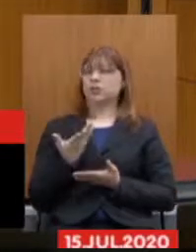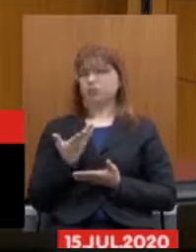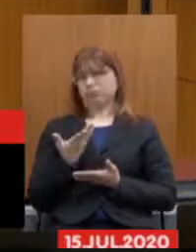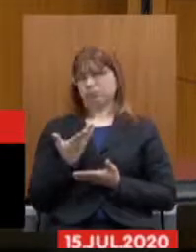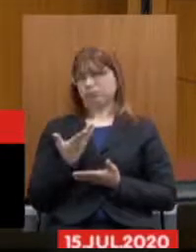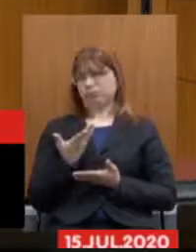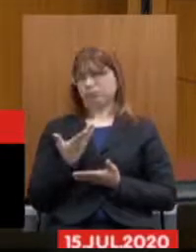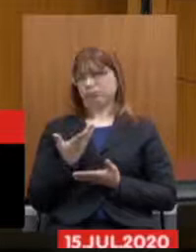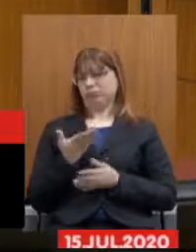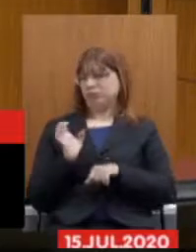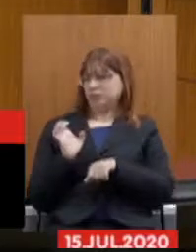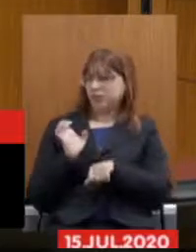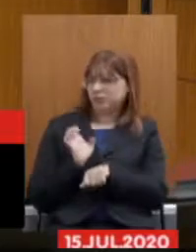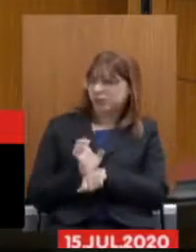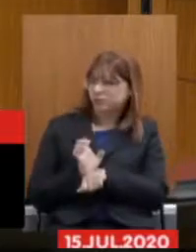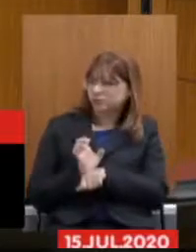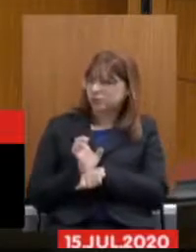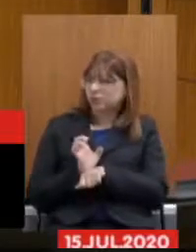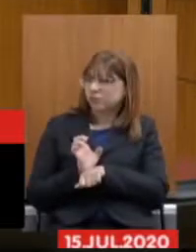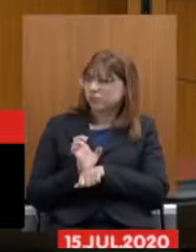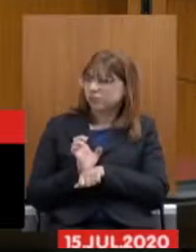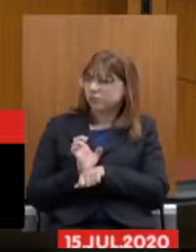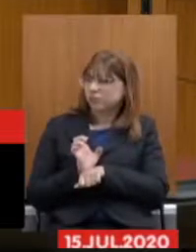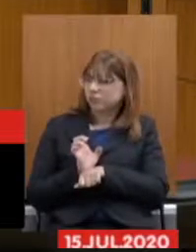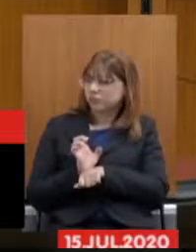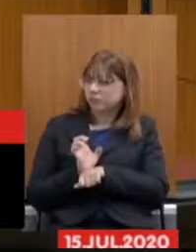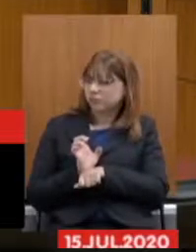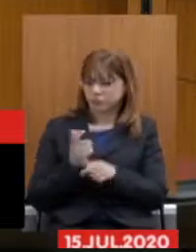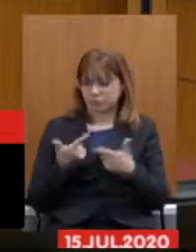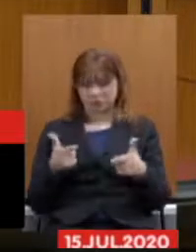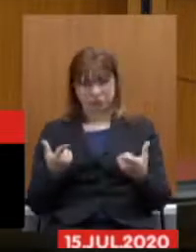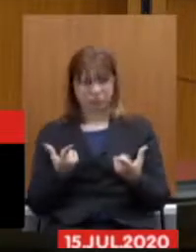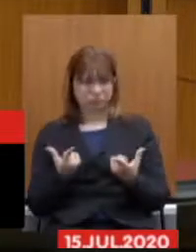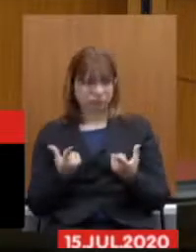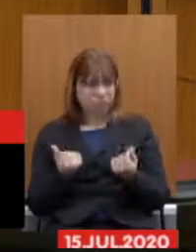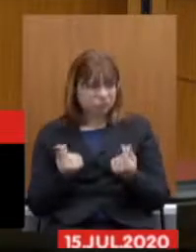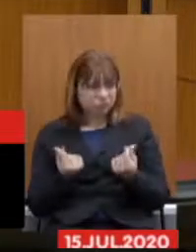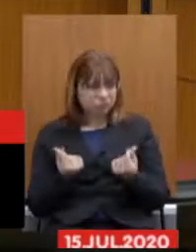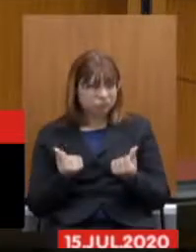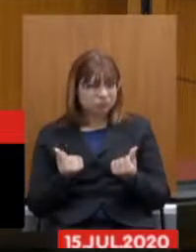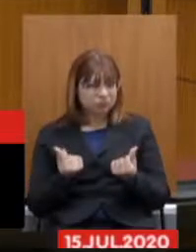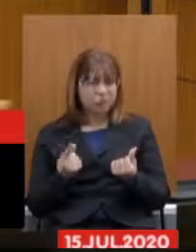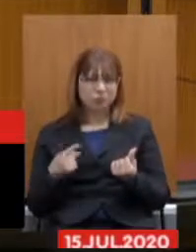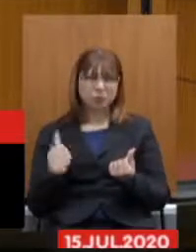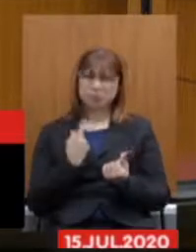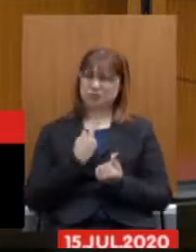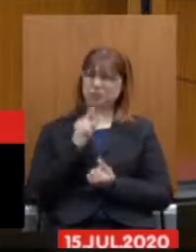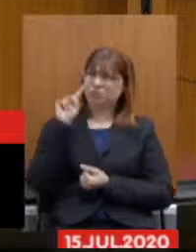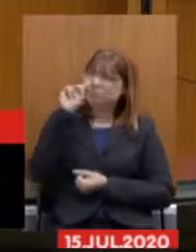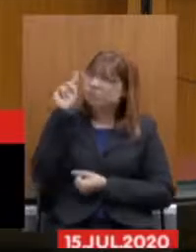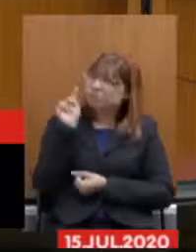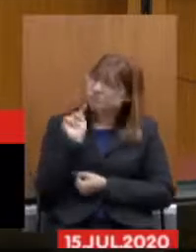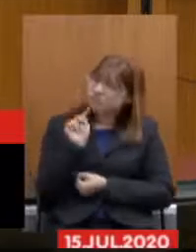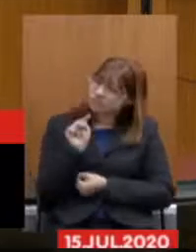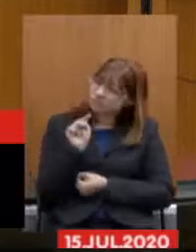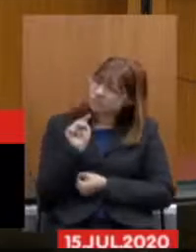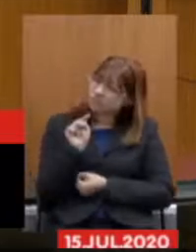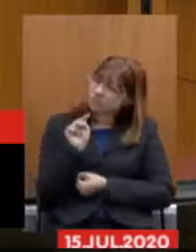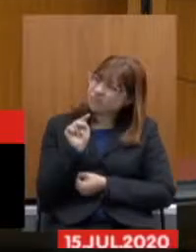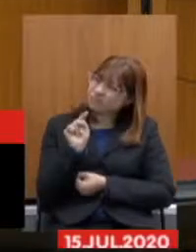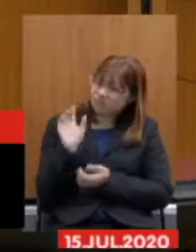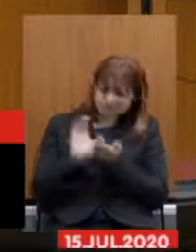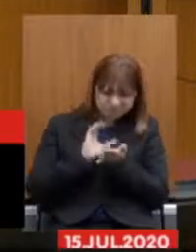que o Estado está sem recurso financeiro, a gente se pergunta, diante dessa